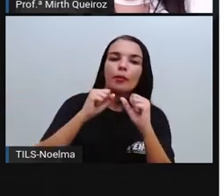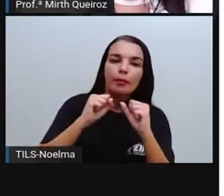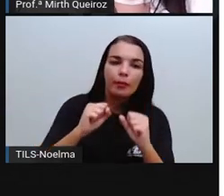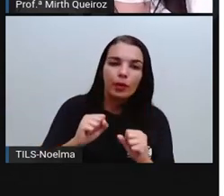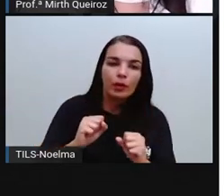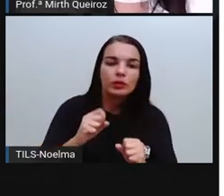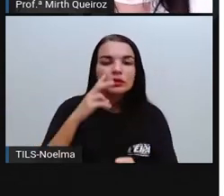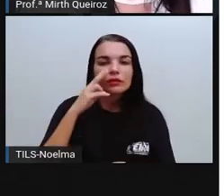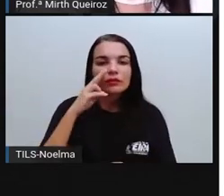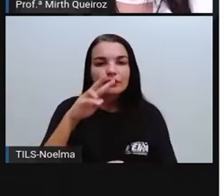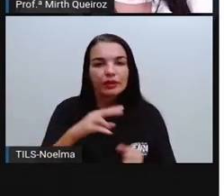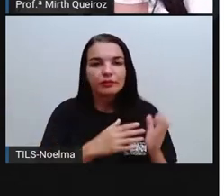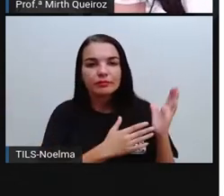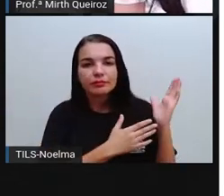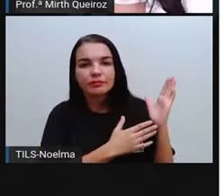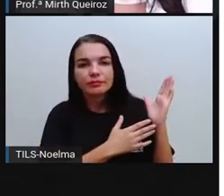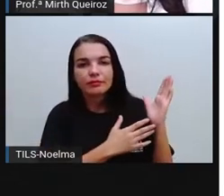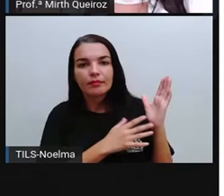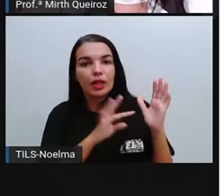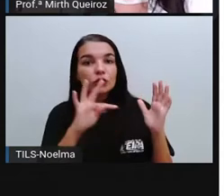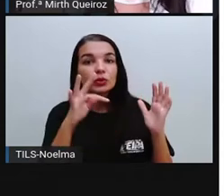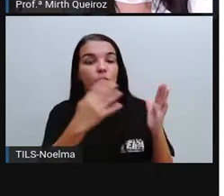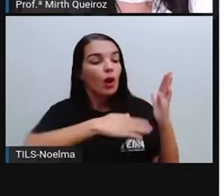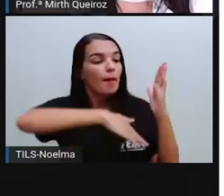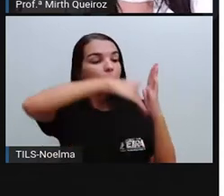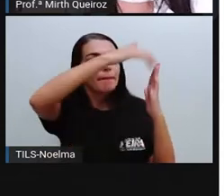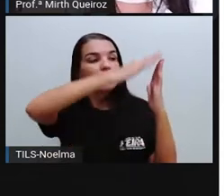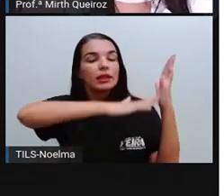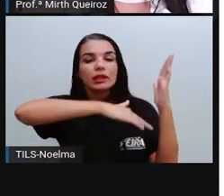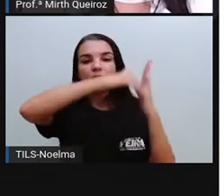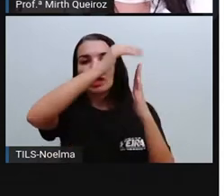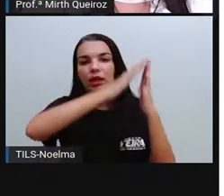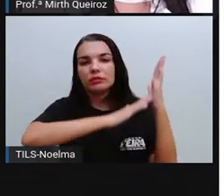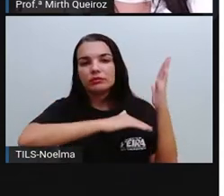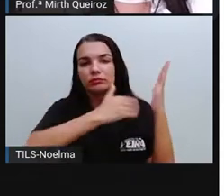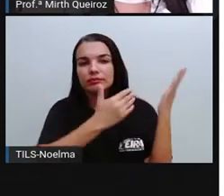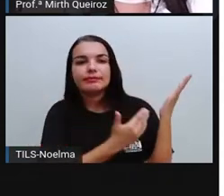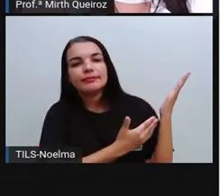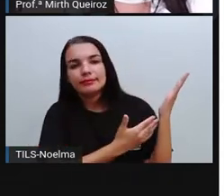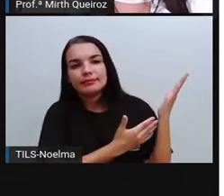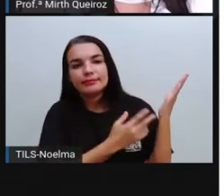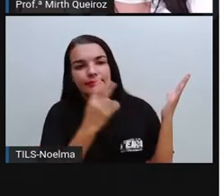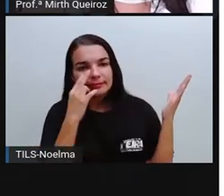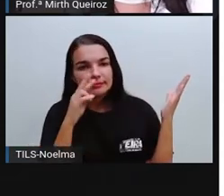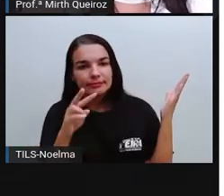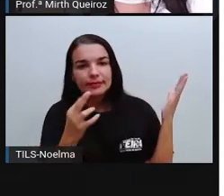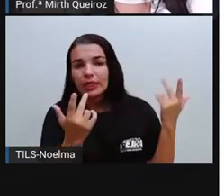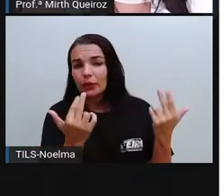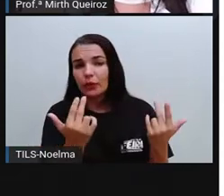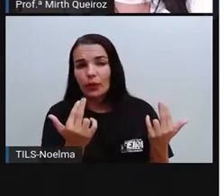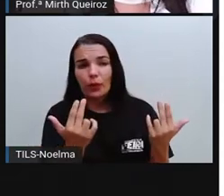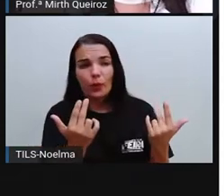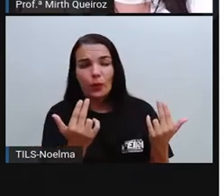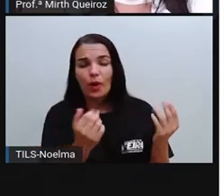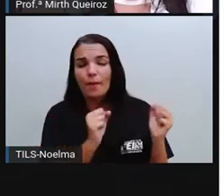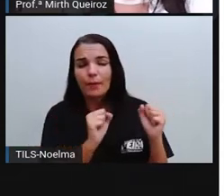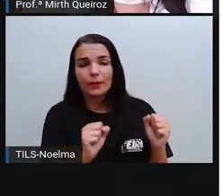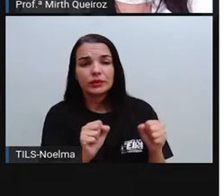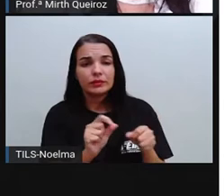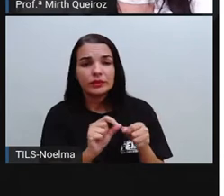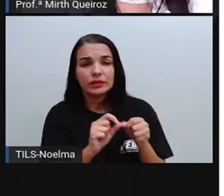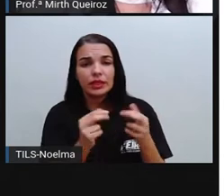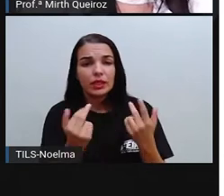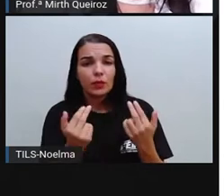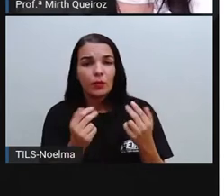na imagem, e vão pintar todo o desenho conforme a gente tem aqui na imagem. Dessa mesma forma.